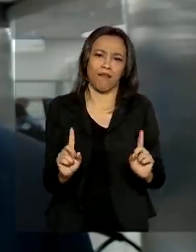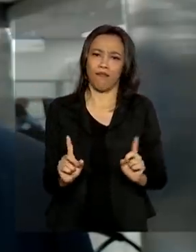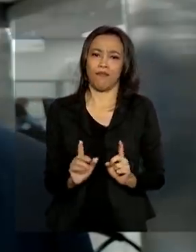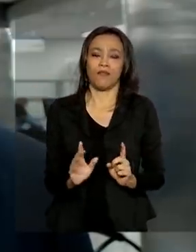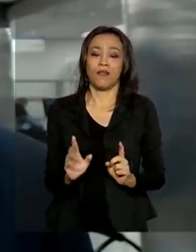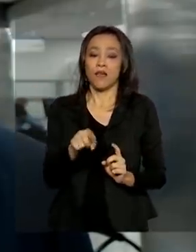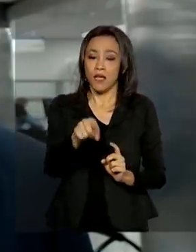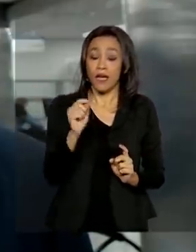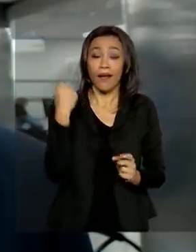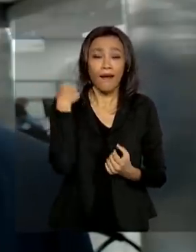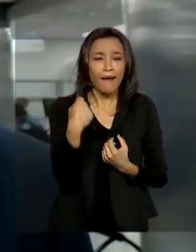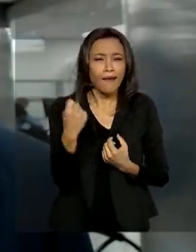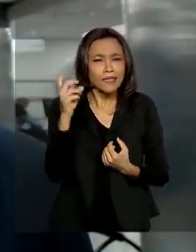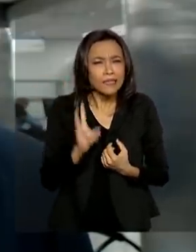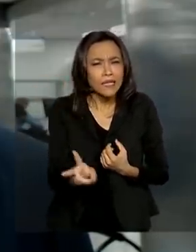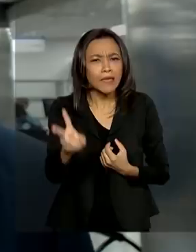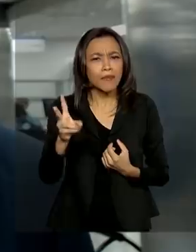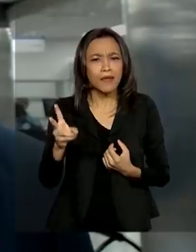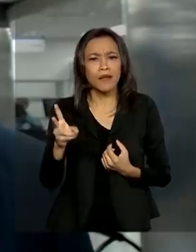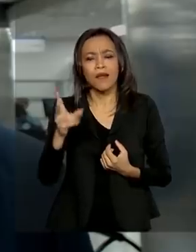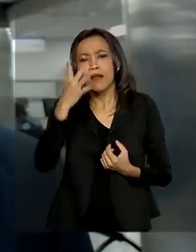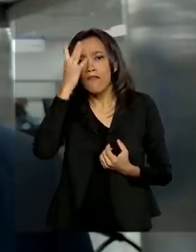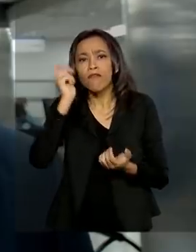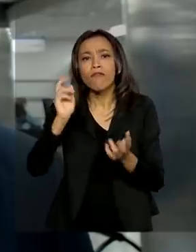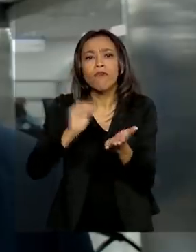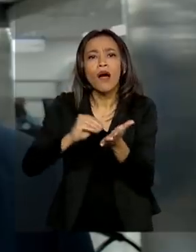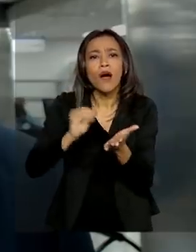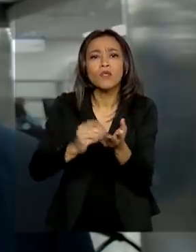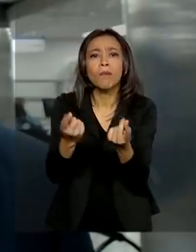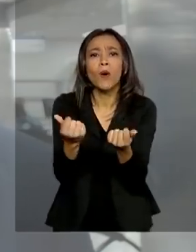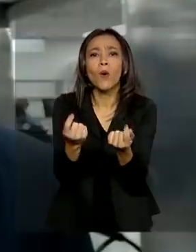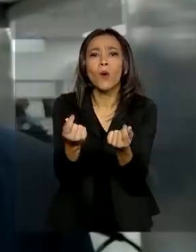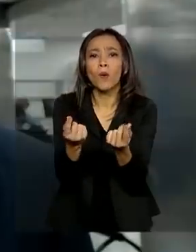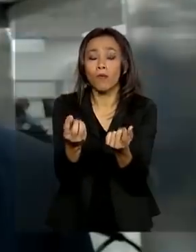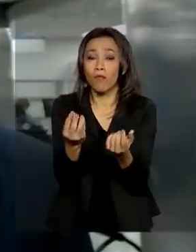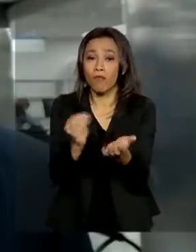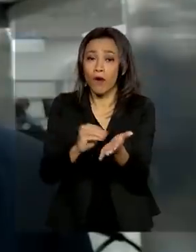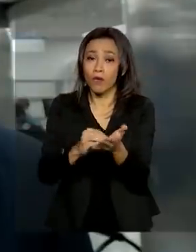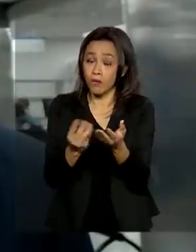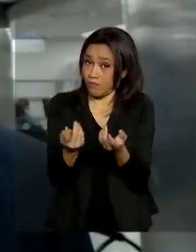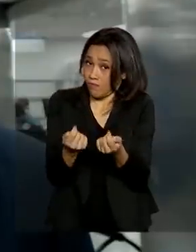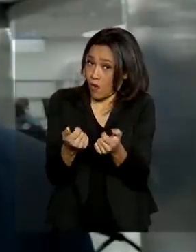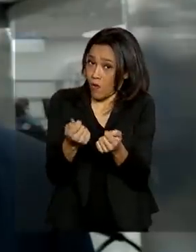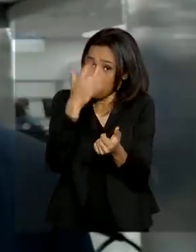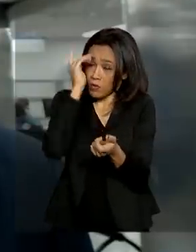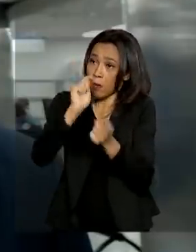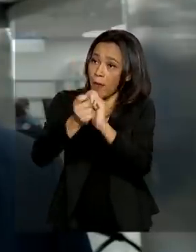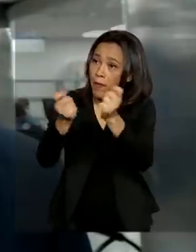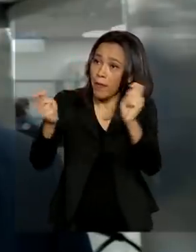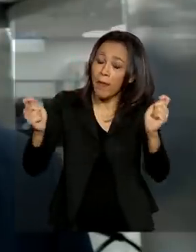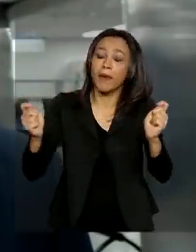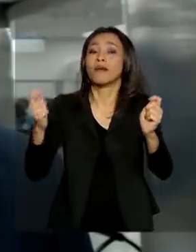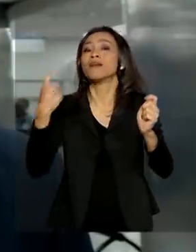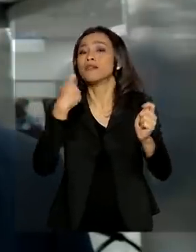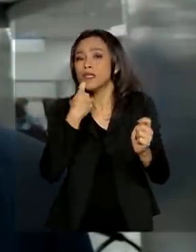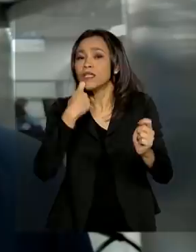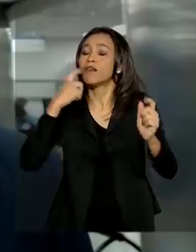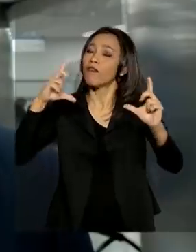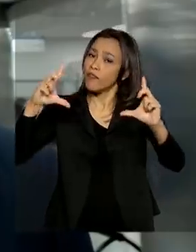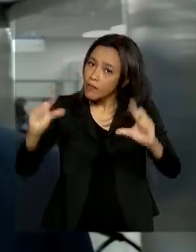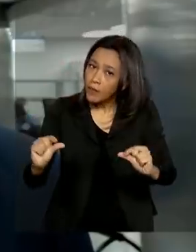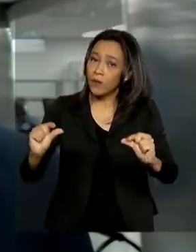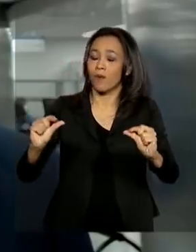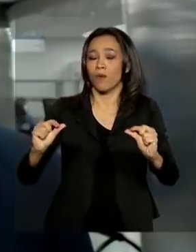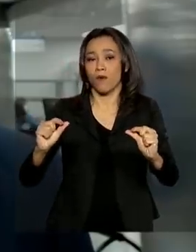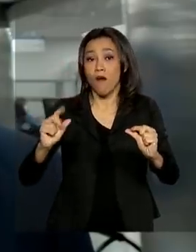menos pessoas faltam para serem pagas. Serão menos ainda na quinta-feira e menos ainda na sexta. Lembrando que